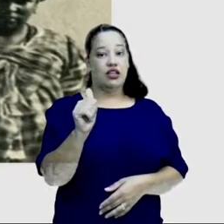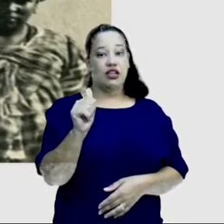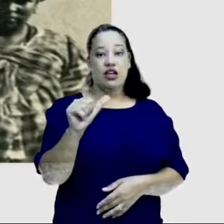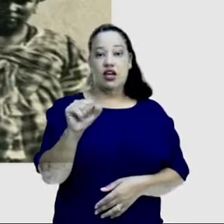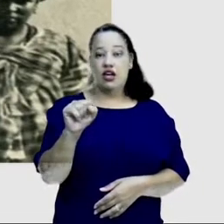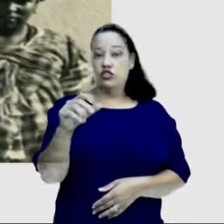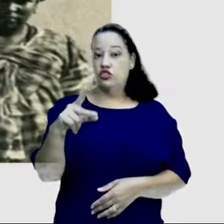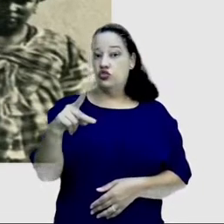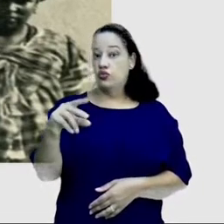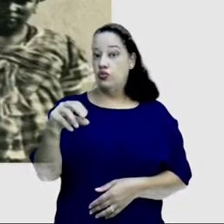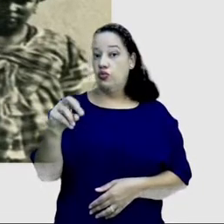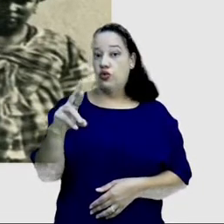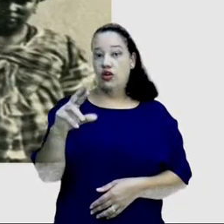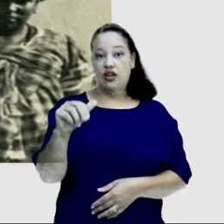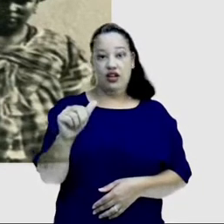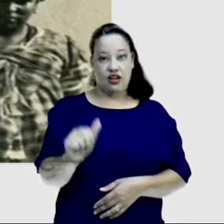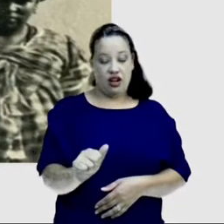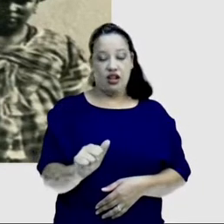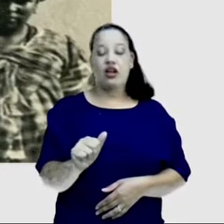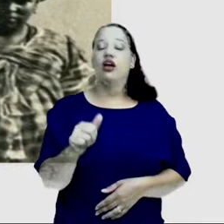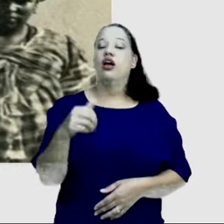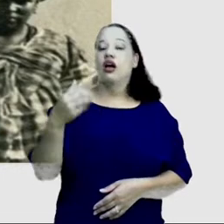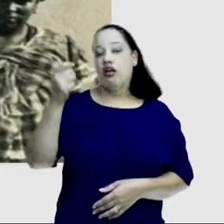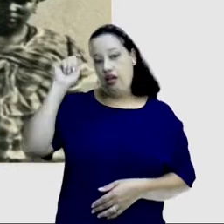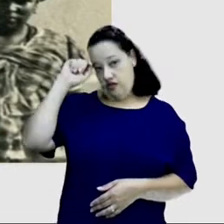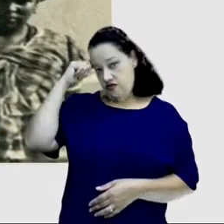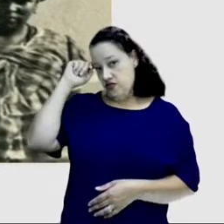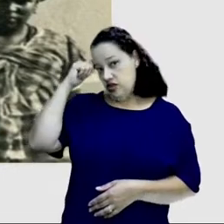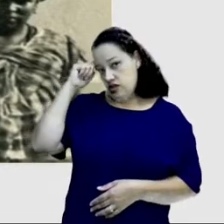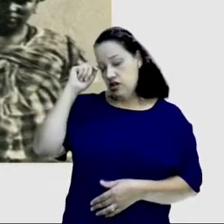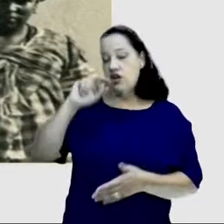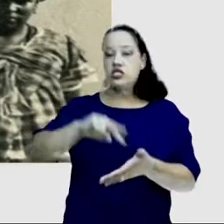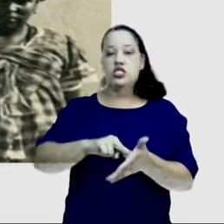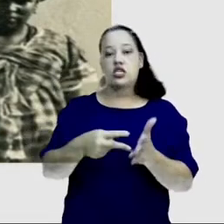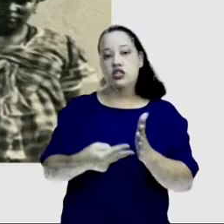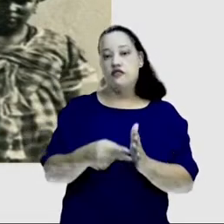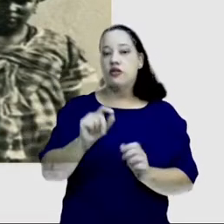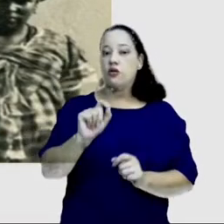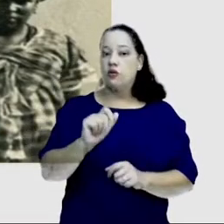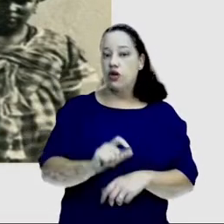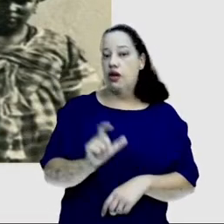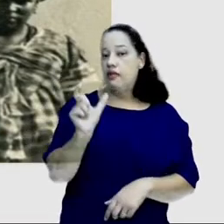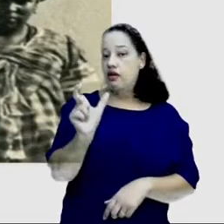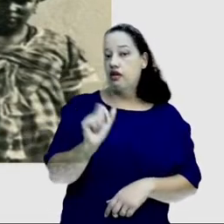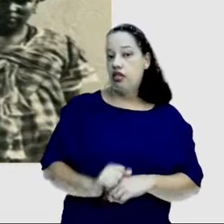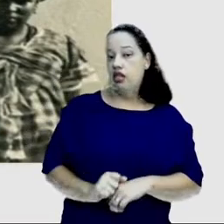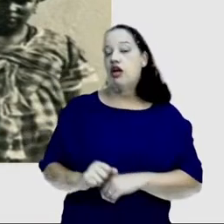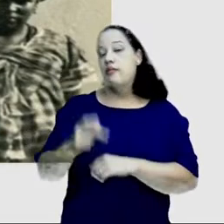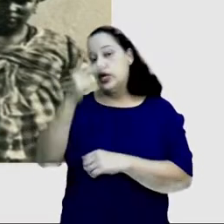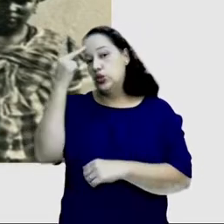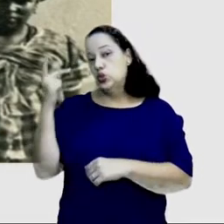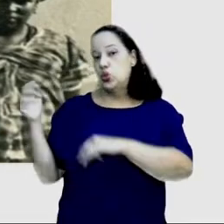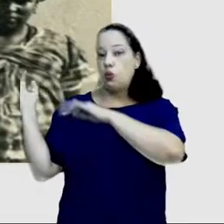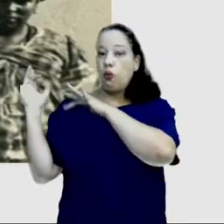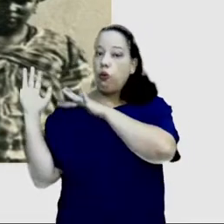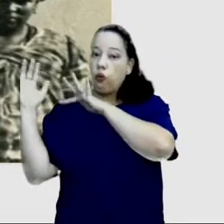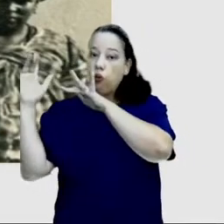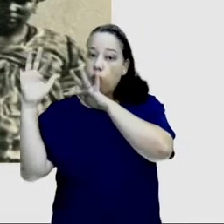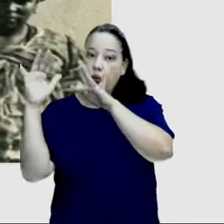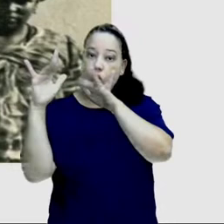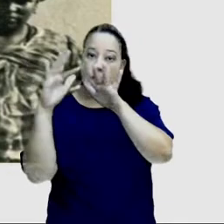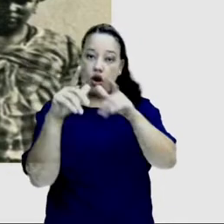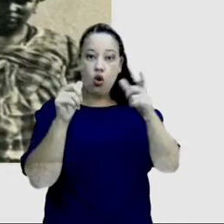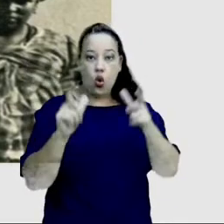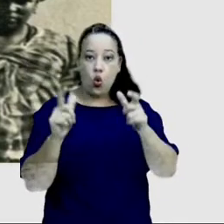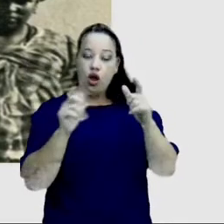que é um termo utilizado para caracterizar grandes deslocamentos populacionais que parte de um lugar